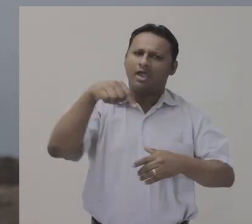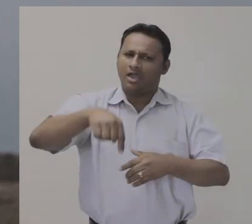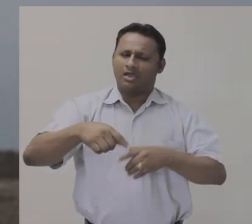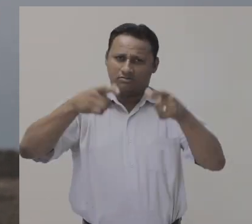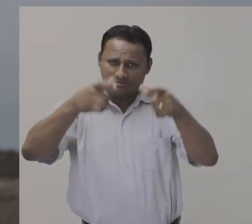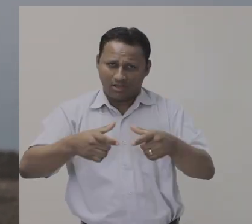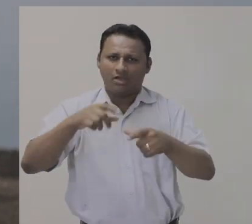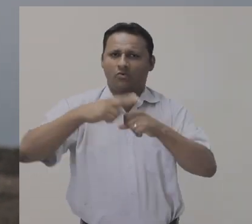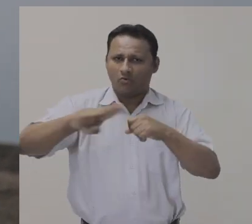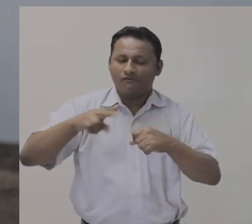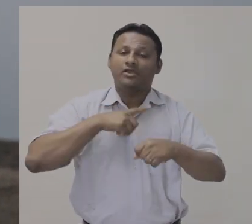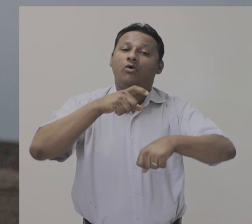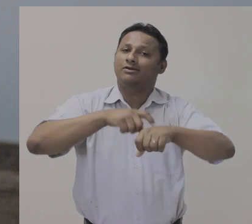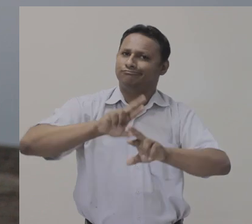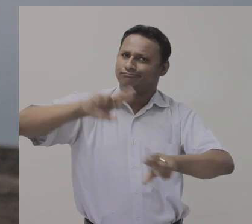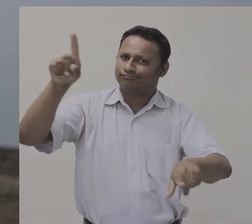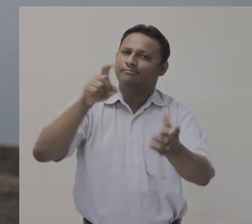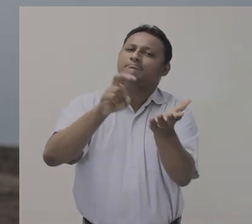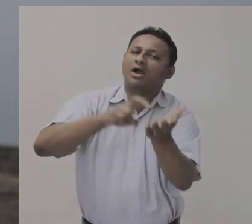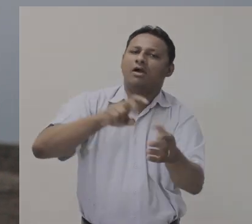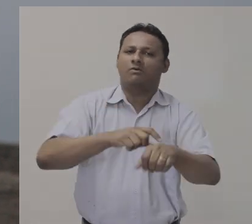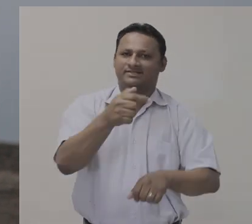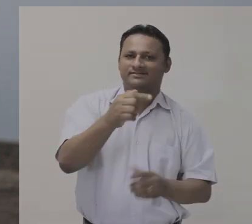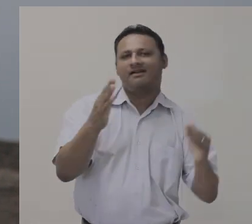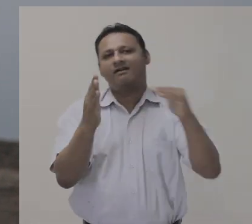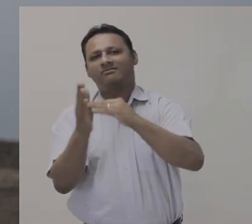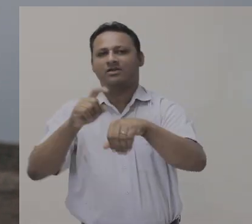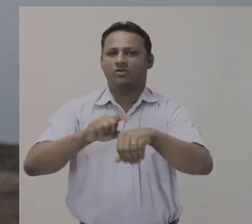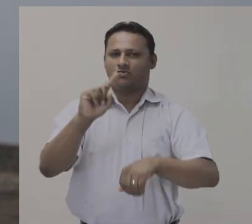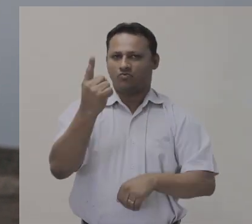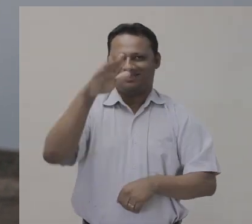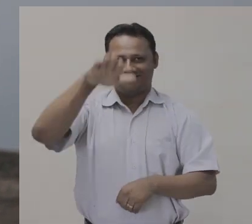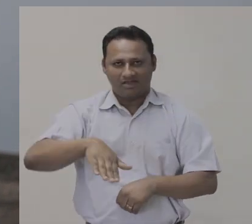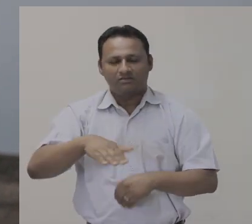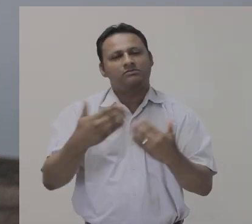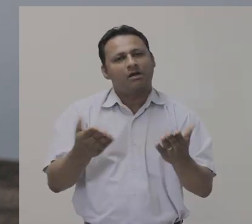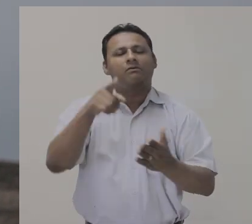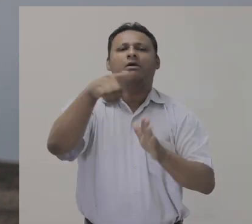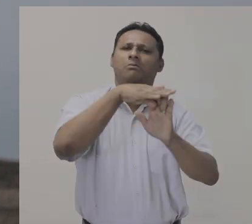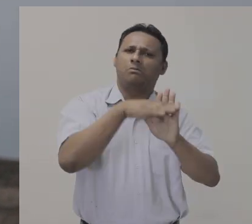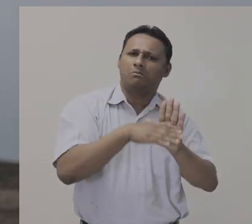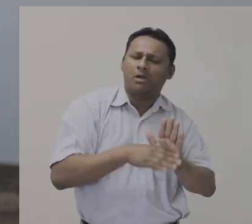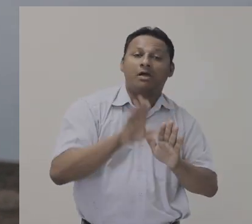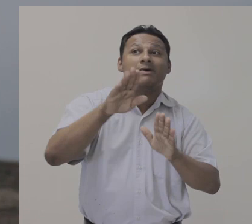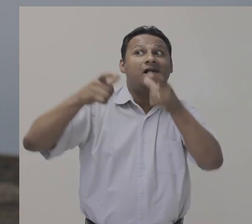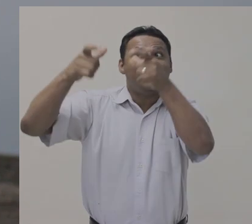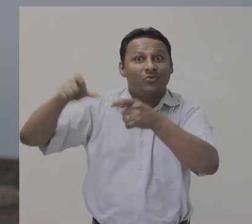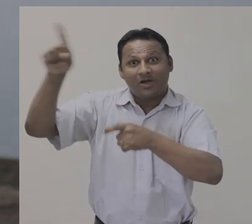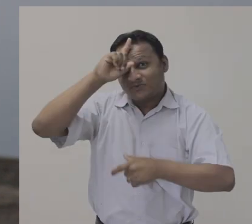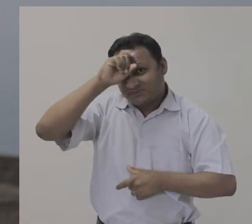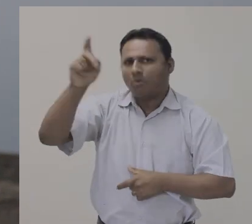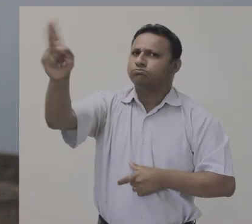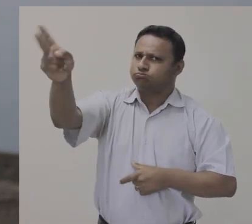os setores administrativos da universidade funcionarão das 7 da manhã até a 1 hora da tarde. Mas essa medida não